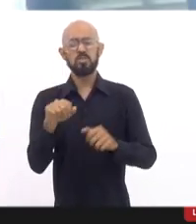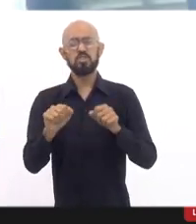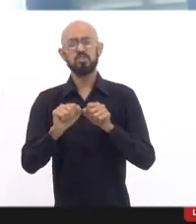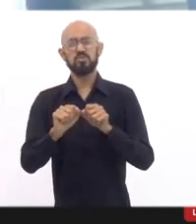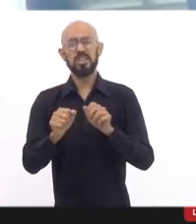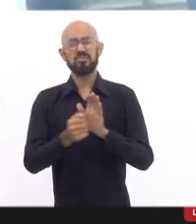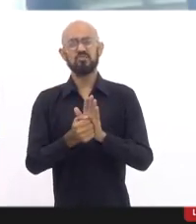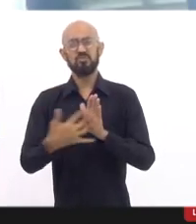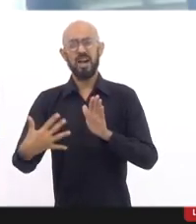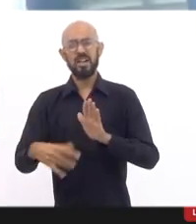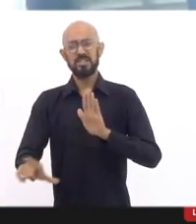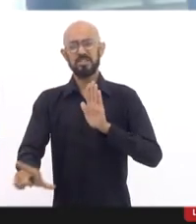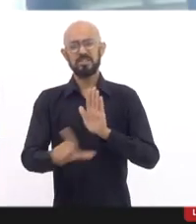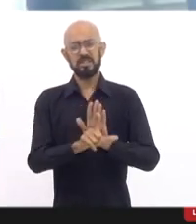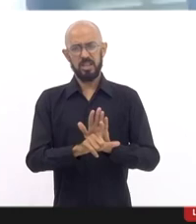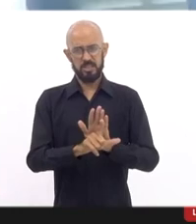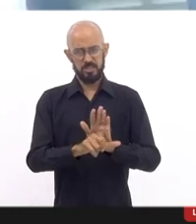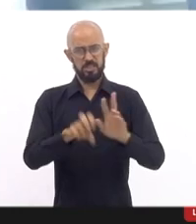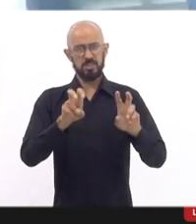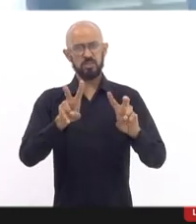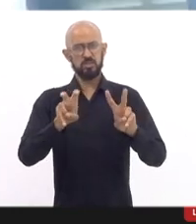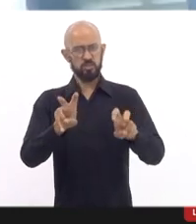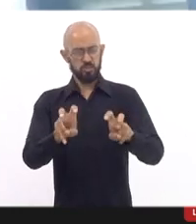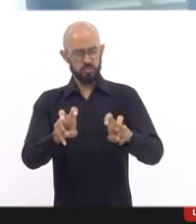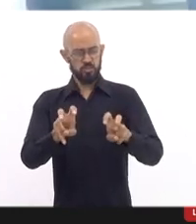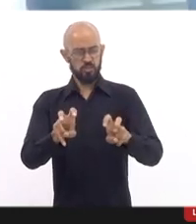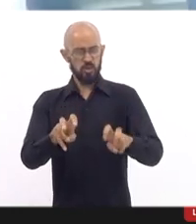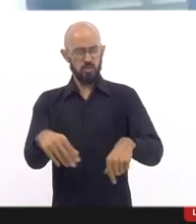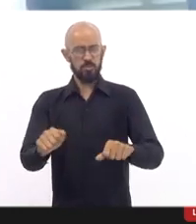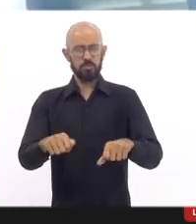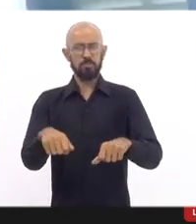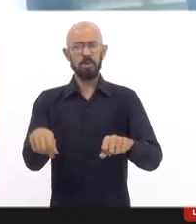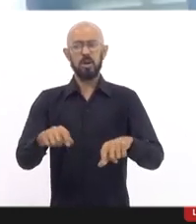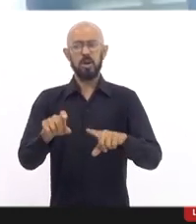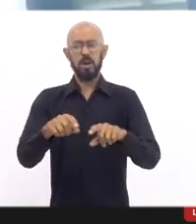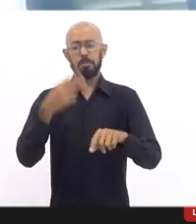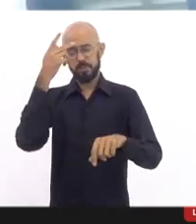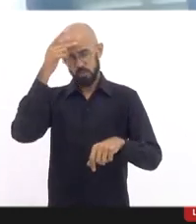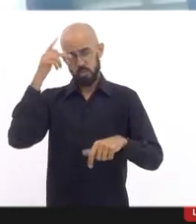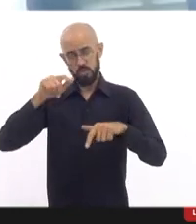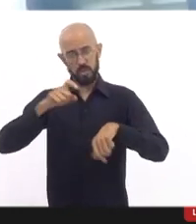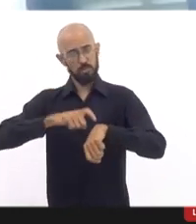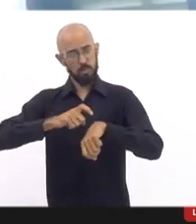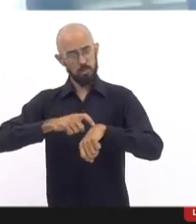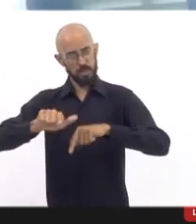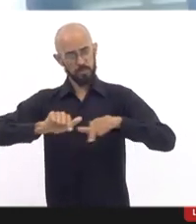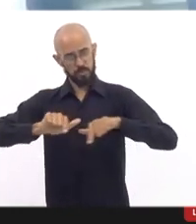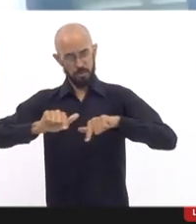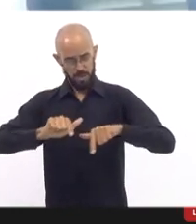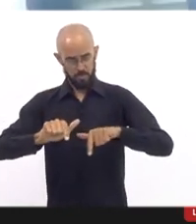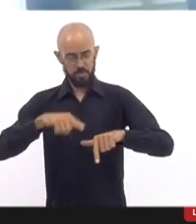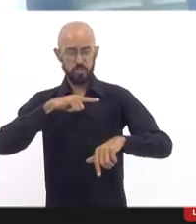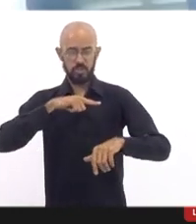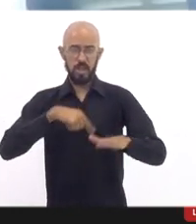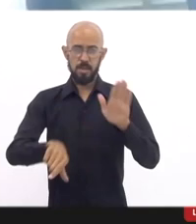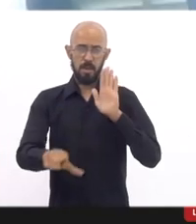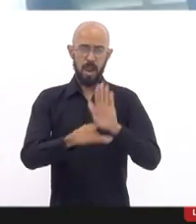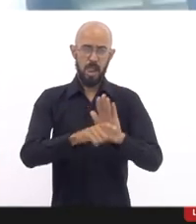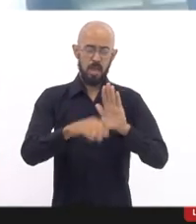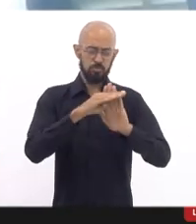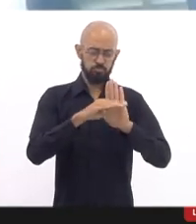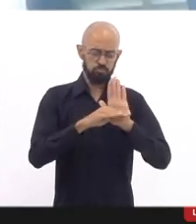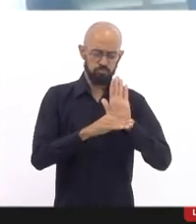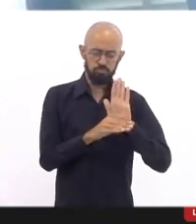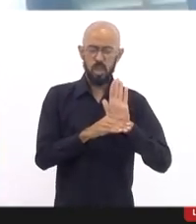aos agentes de segurança em operação. Fizemos a lei dos procedimentos de ação policial,